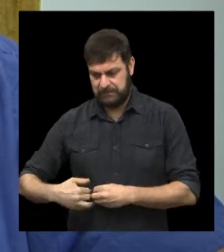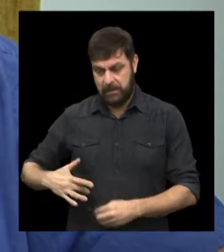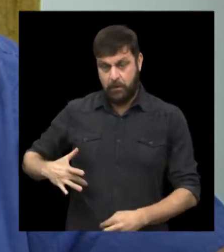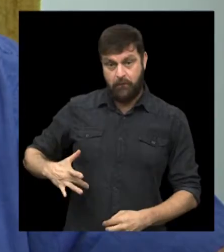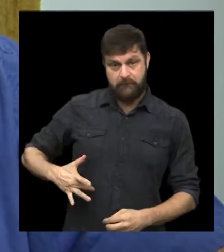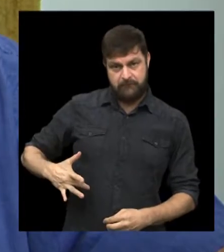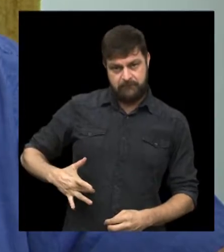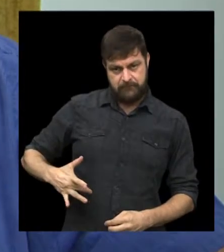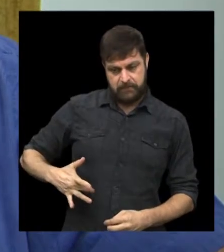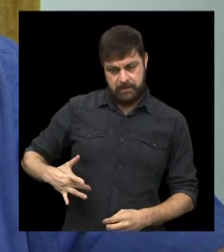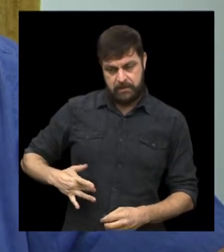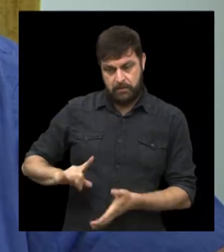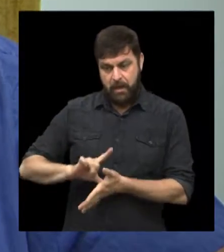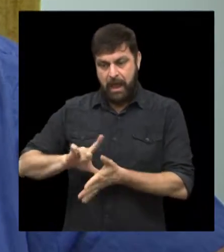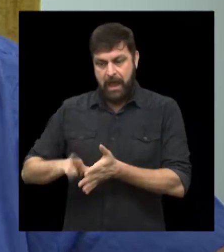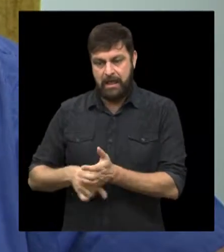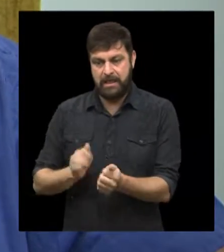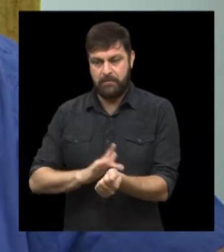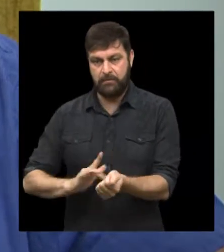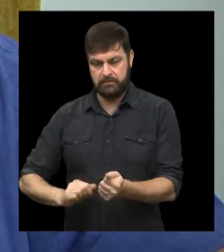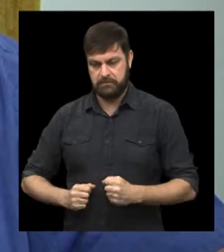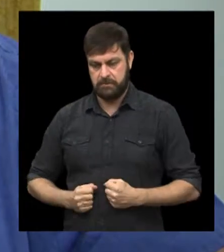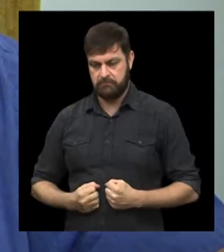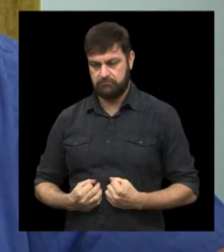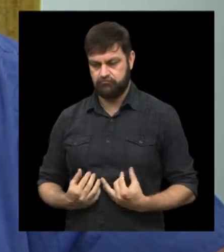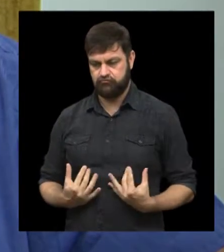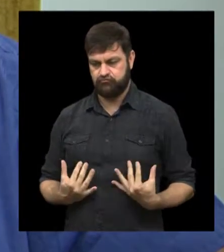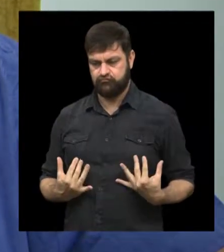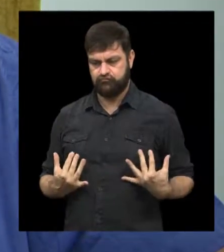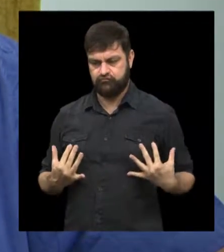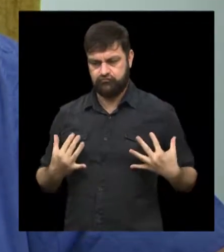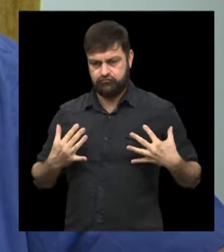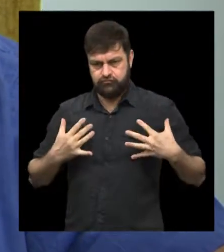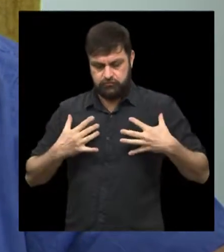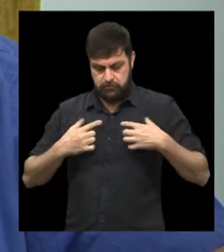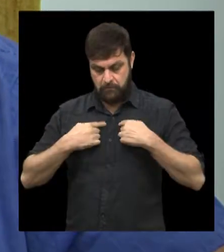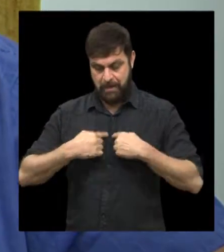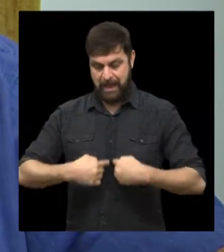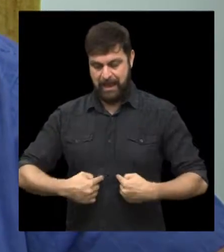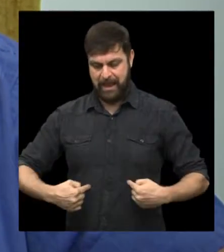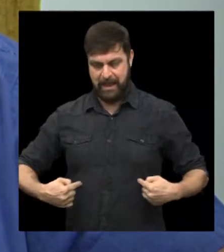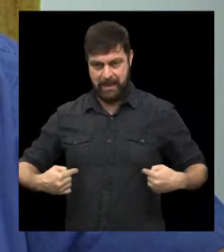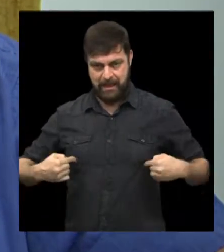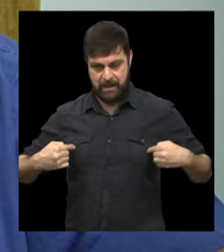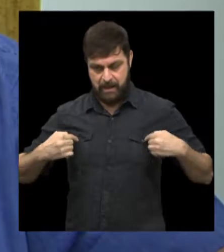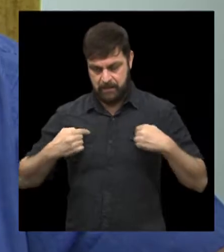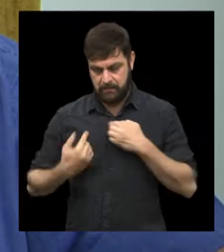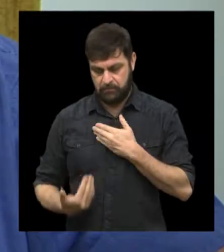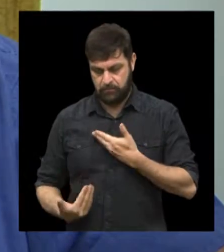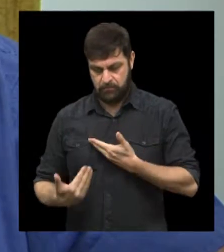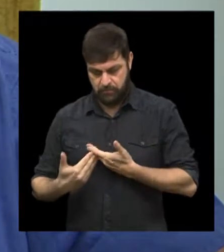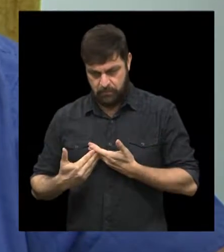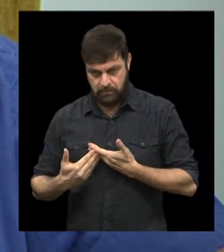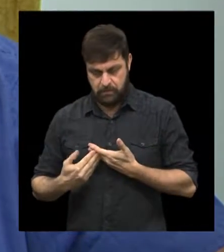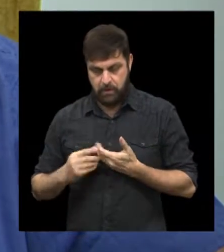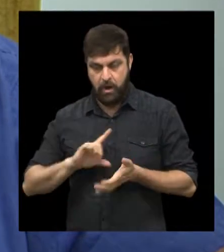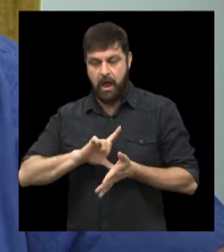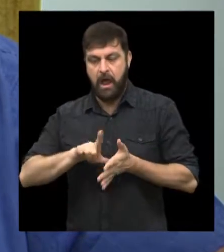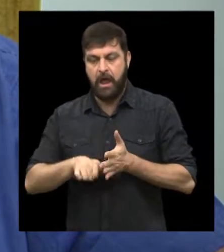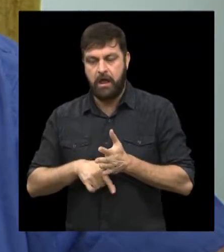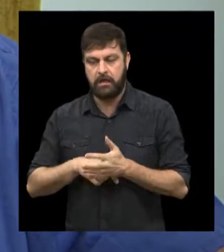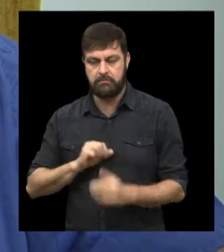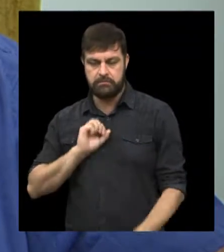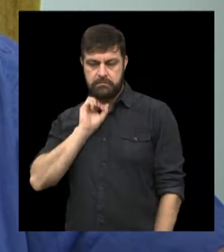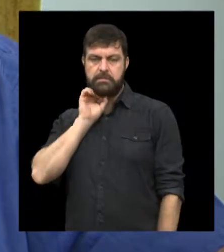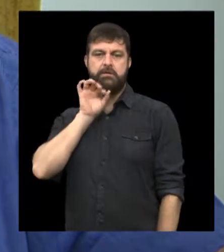e, na circulação, essas substâncias são exaladas. Então, via pulmonar, assim